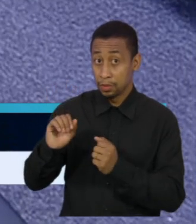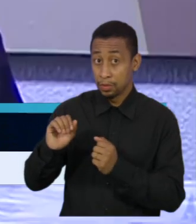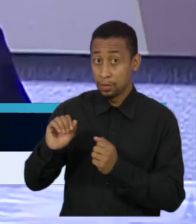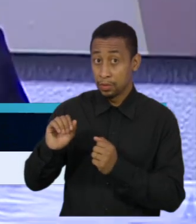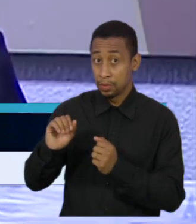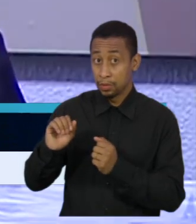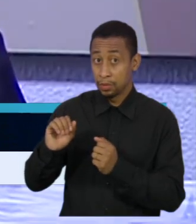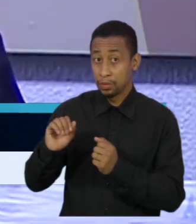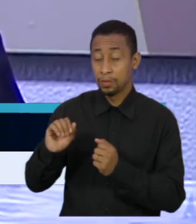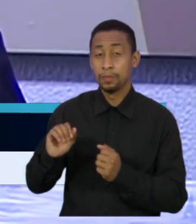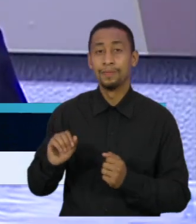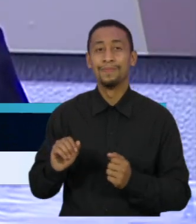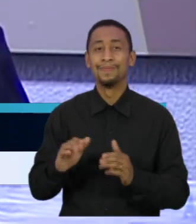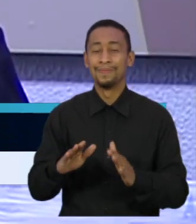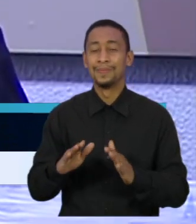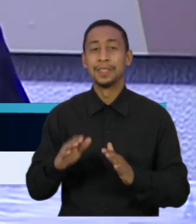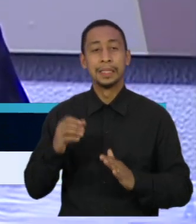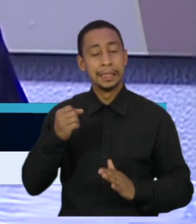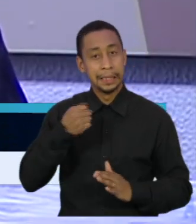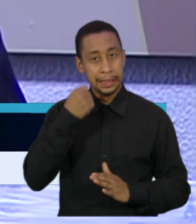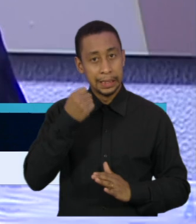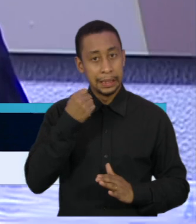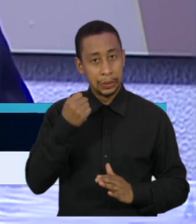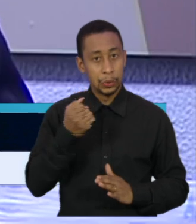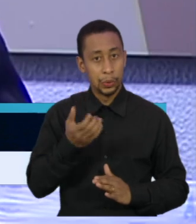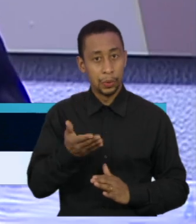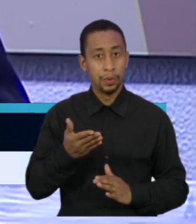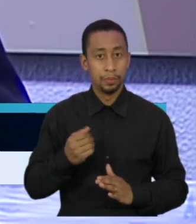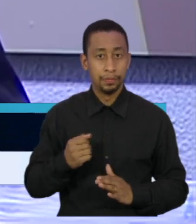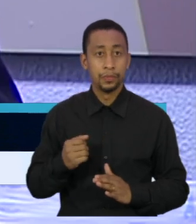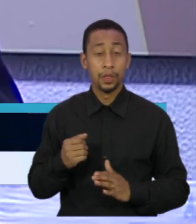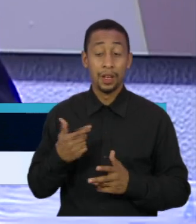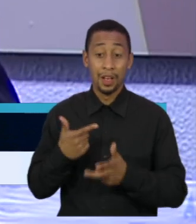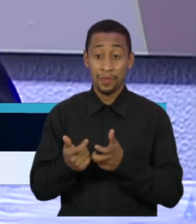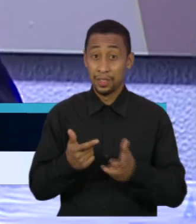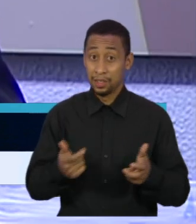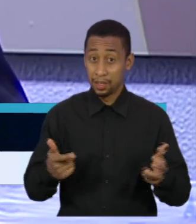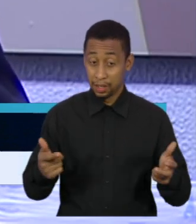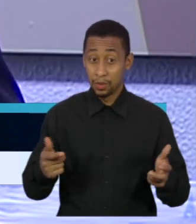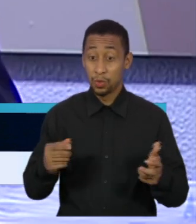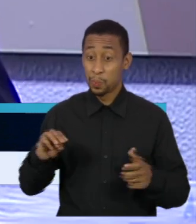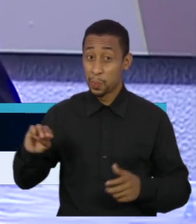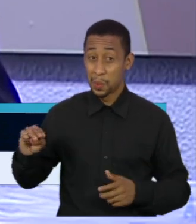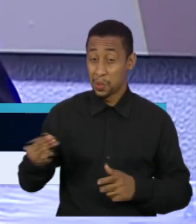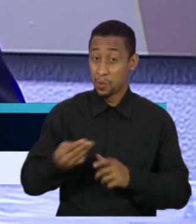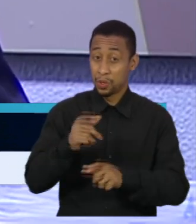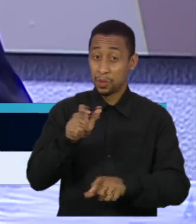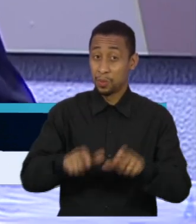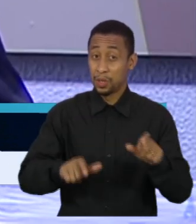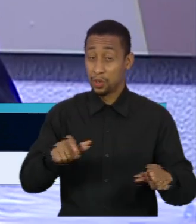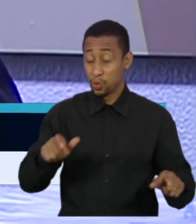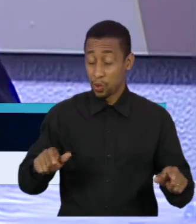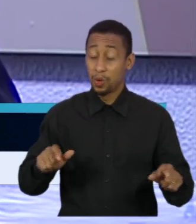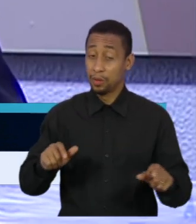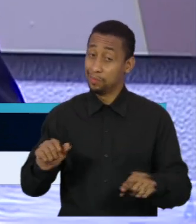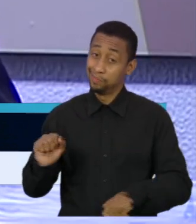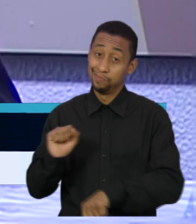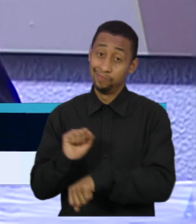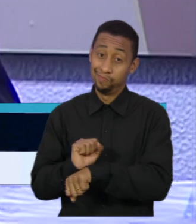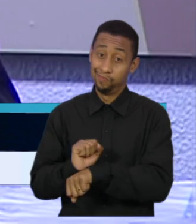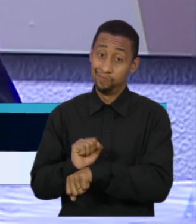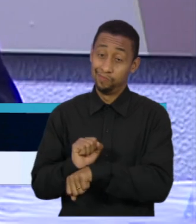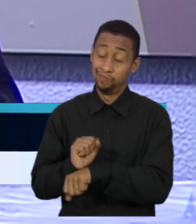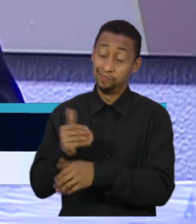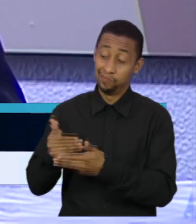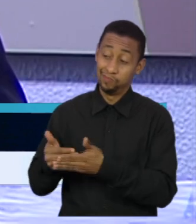Senador, impediu a vacinação de milhões de pessoas num prazo anterior ao que começou